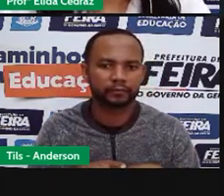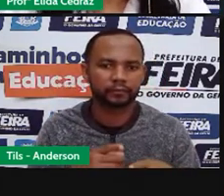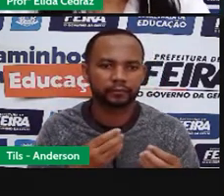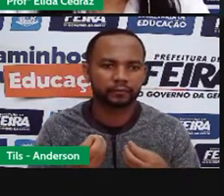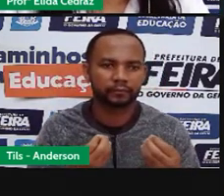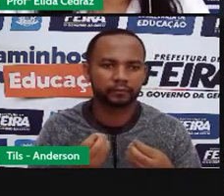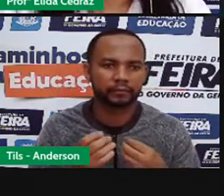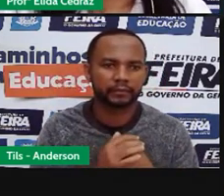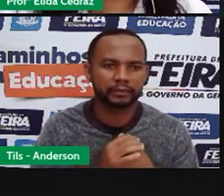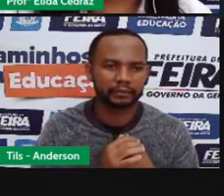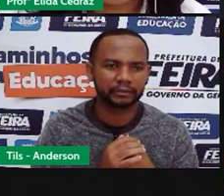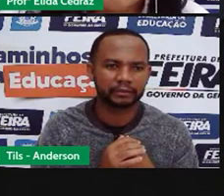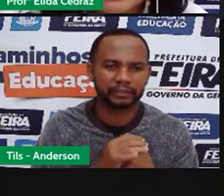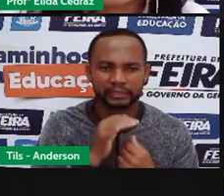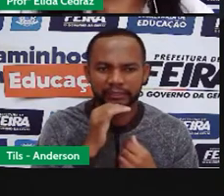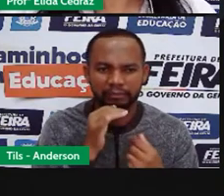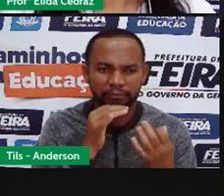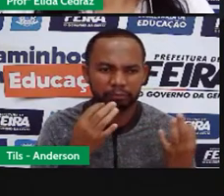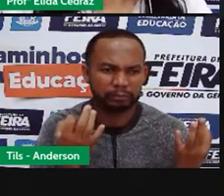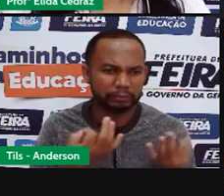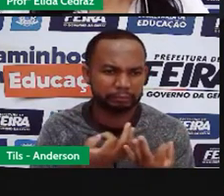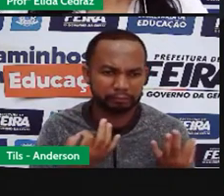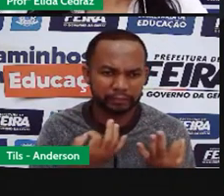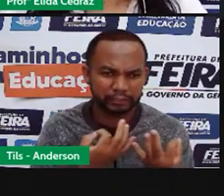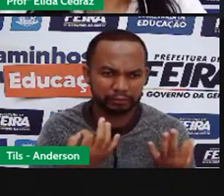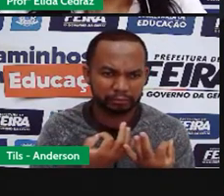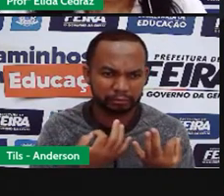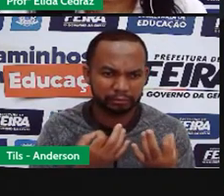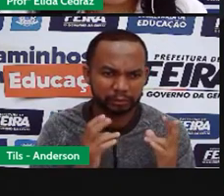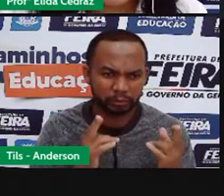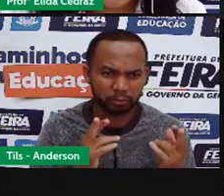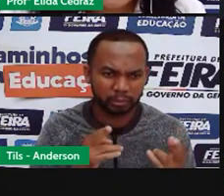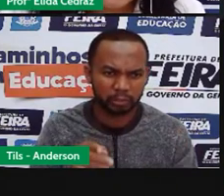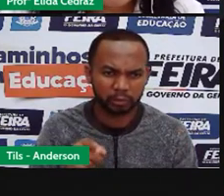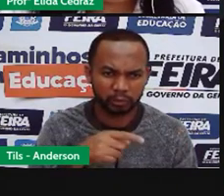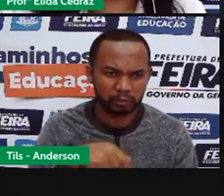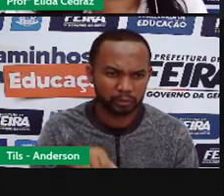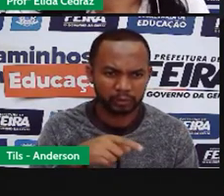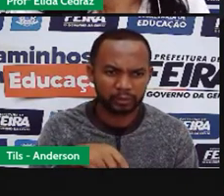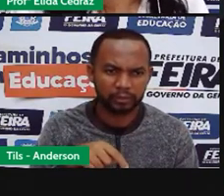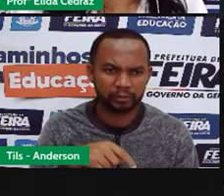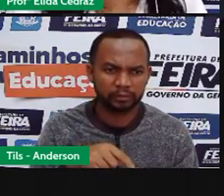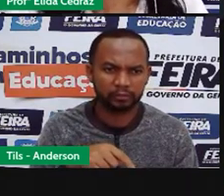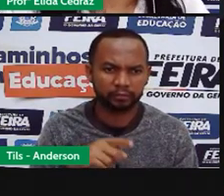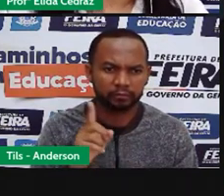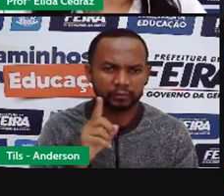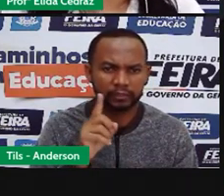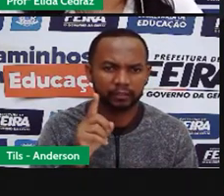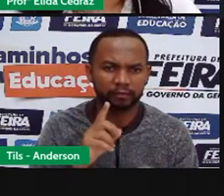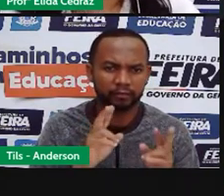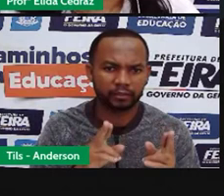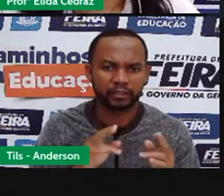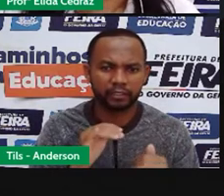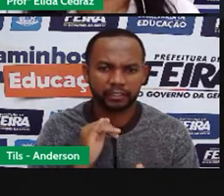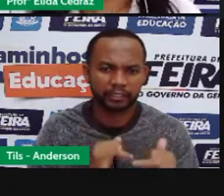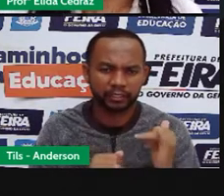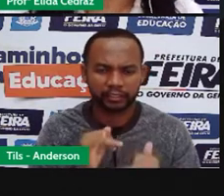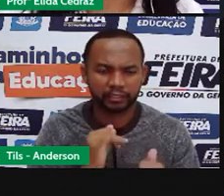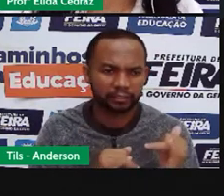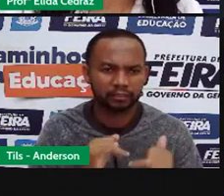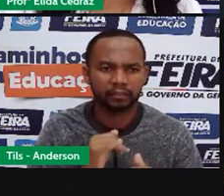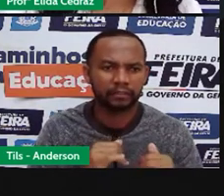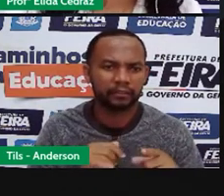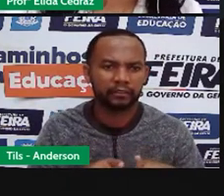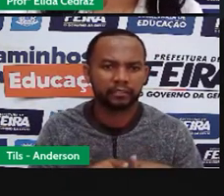tão perfeita como a nossa. Agora que nós temos a internet à disposição,